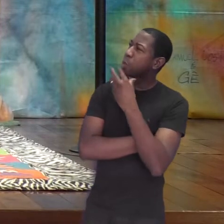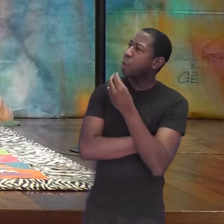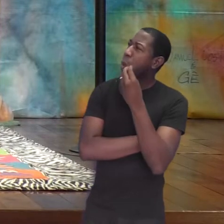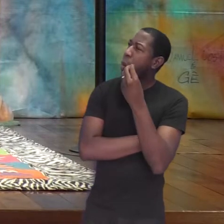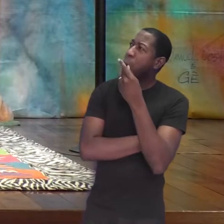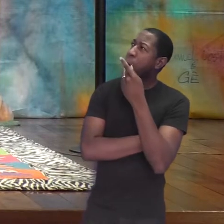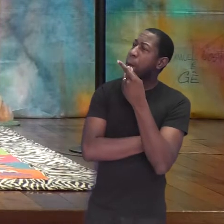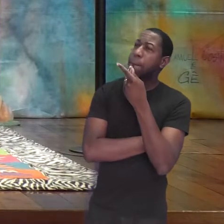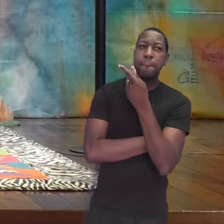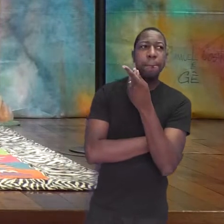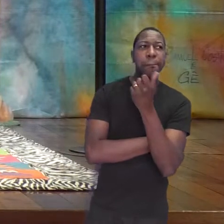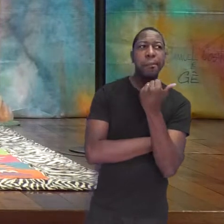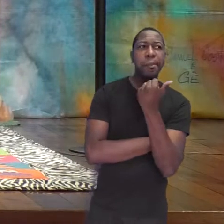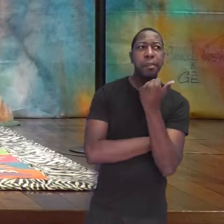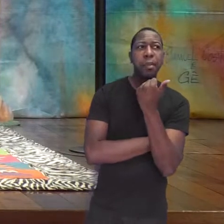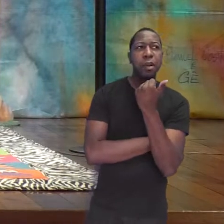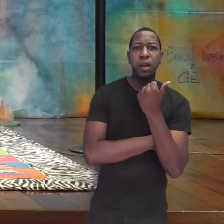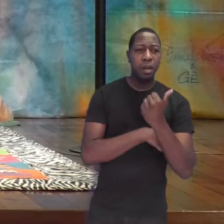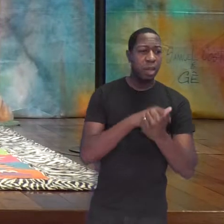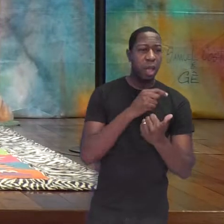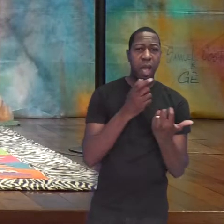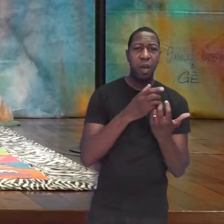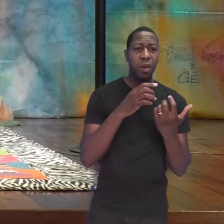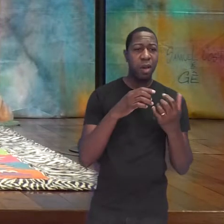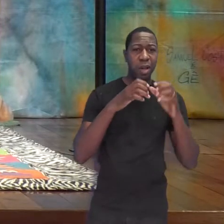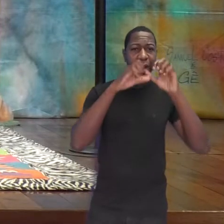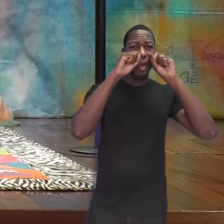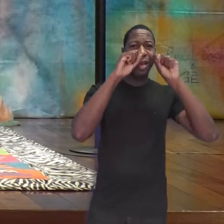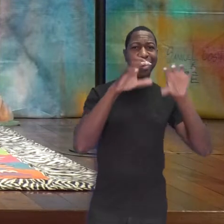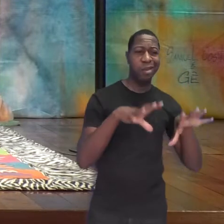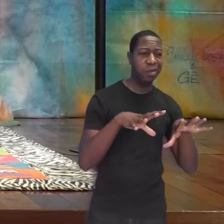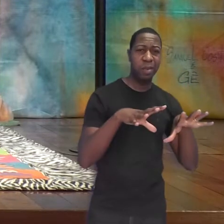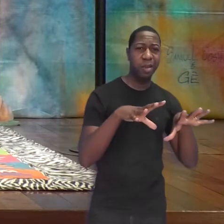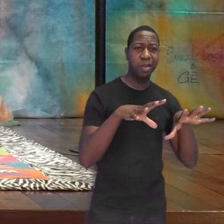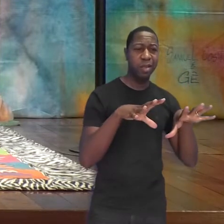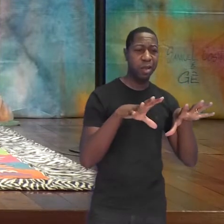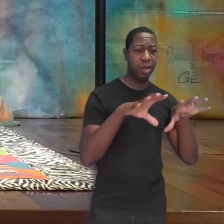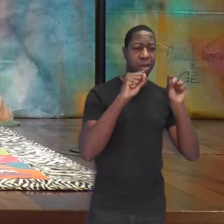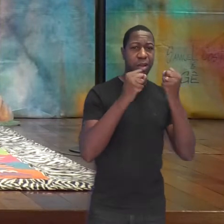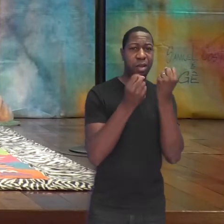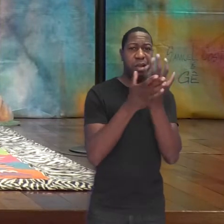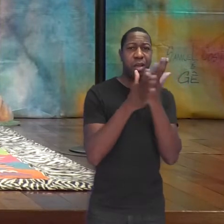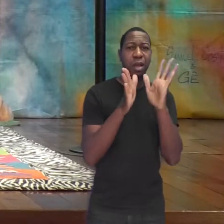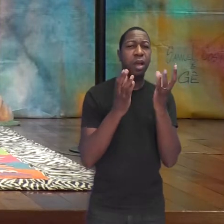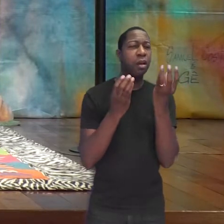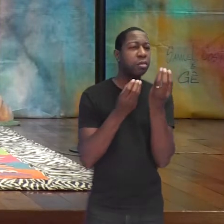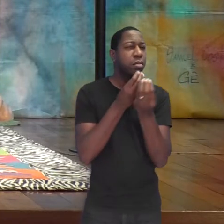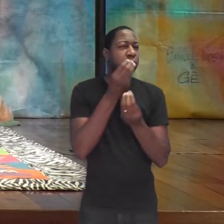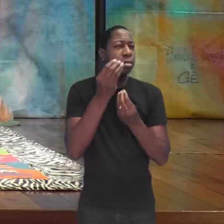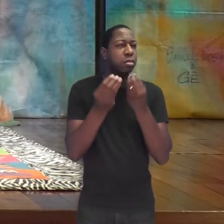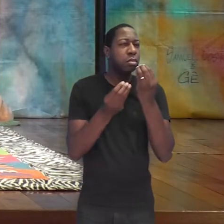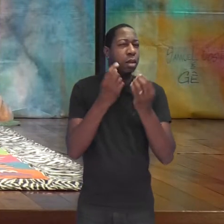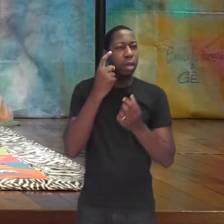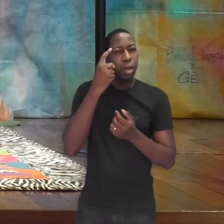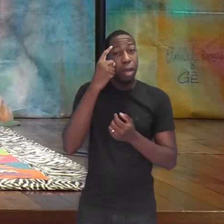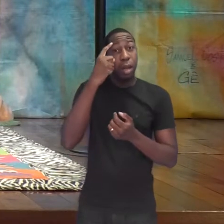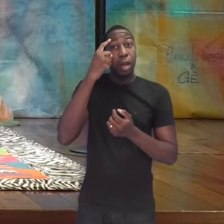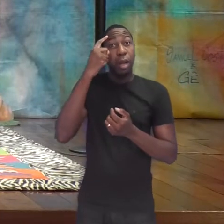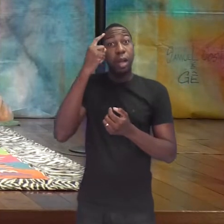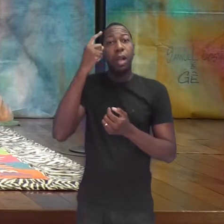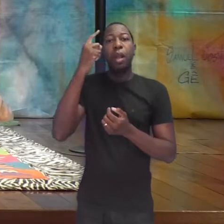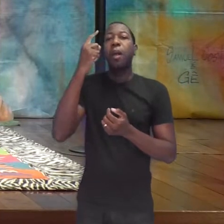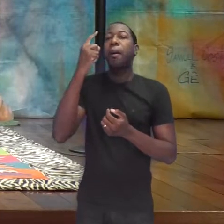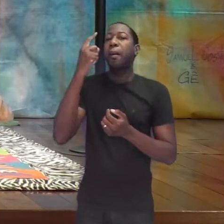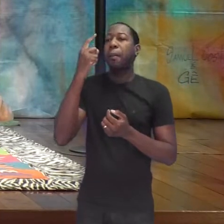livrar o seu povo daquela maldição. Ele, então, lembrou que um dia